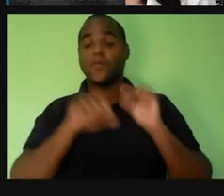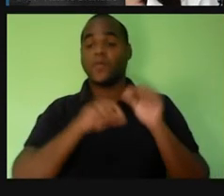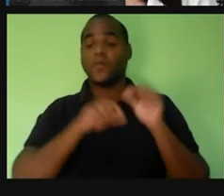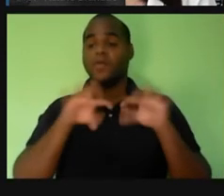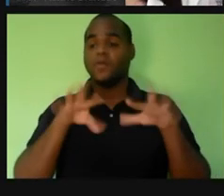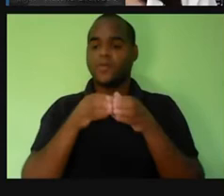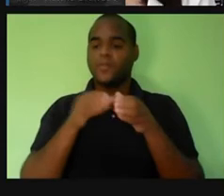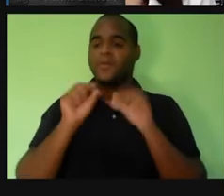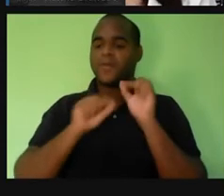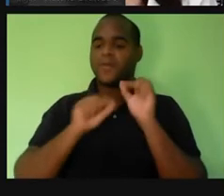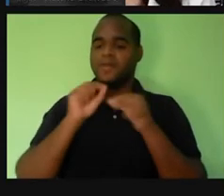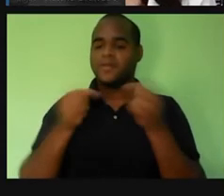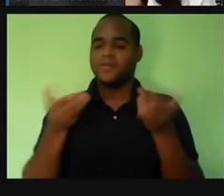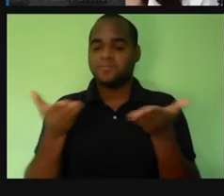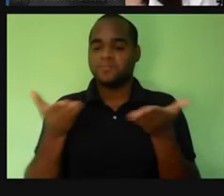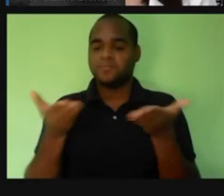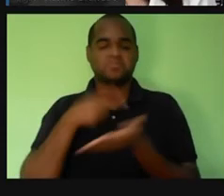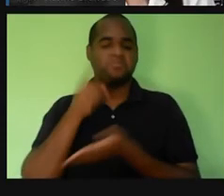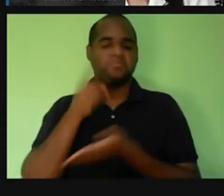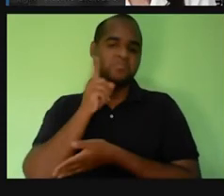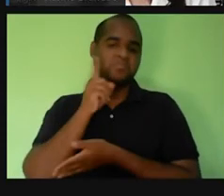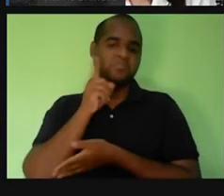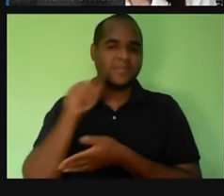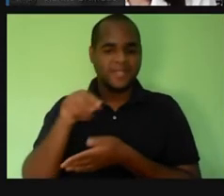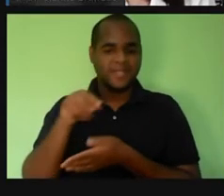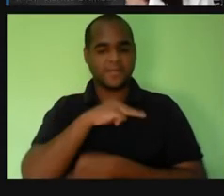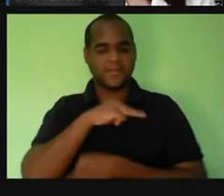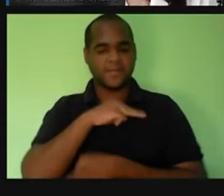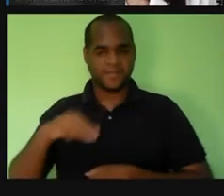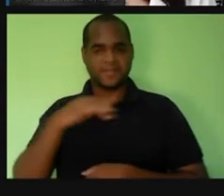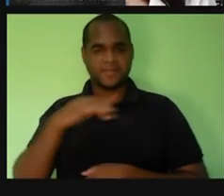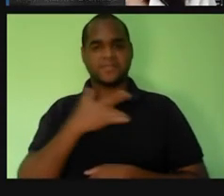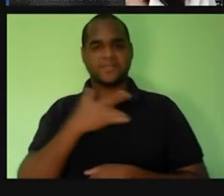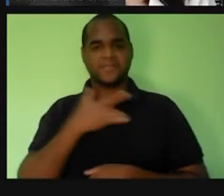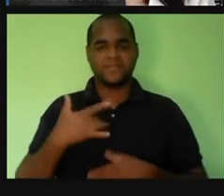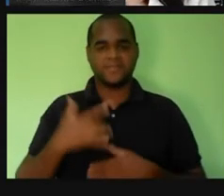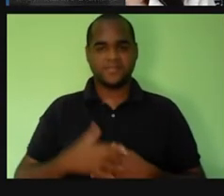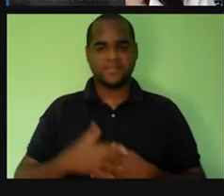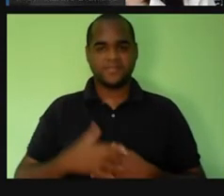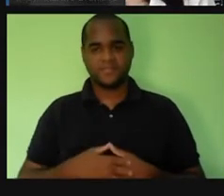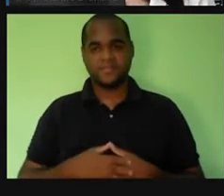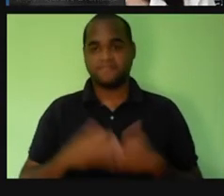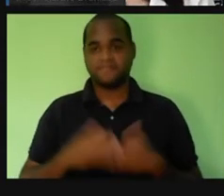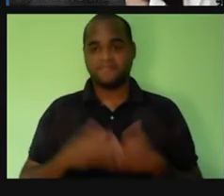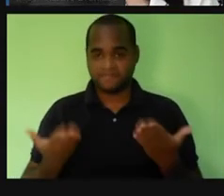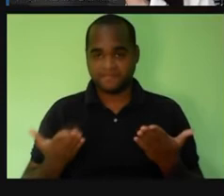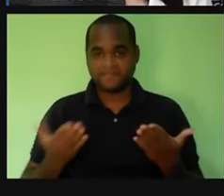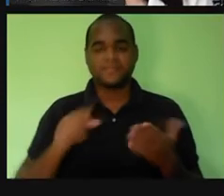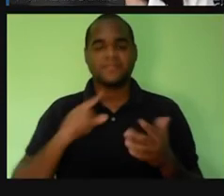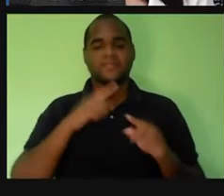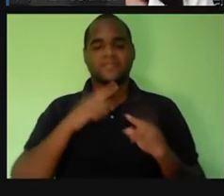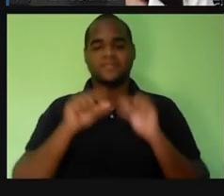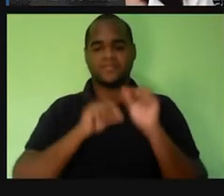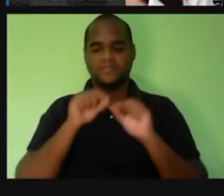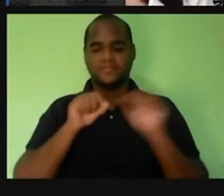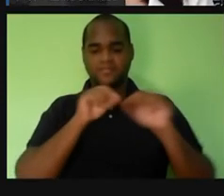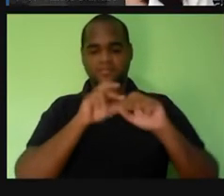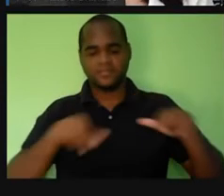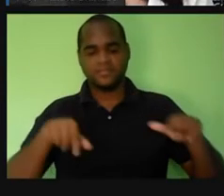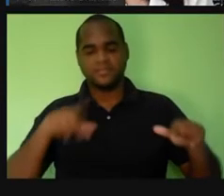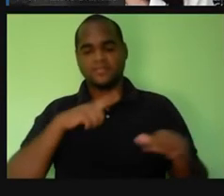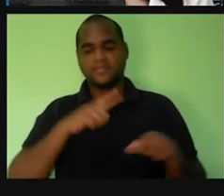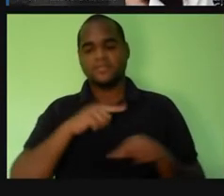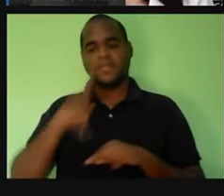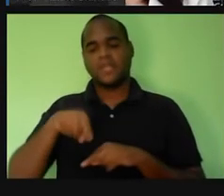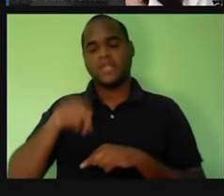corresponderia ao atual Ministério da Saúde. E aí, à frente desse órgão, Oswaldo Cruz,